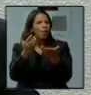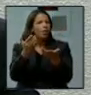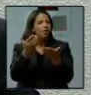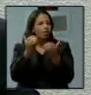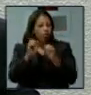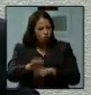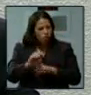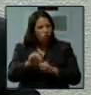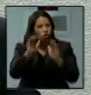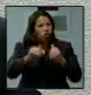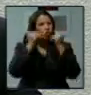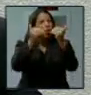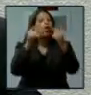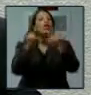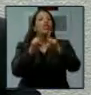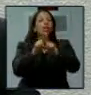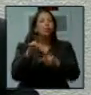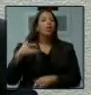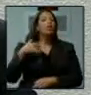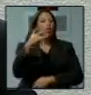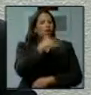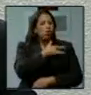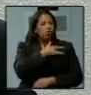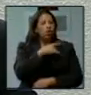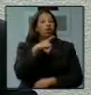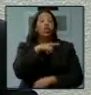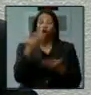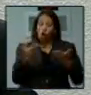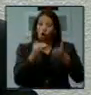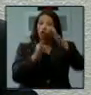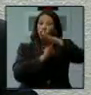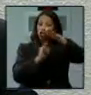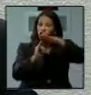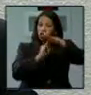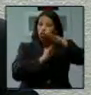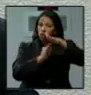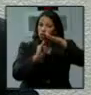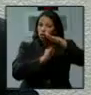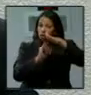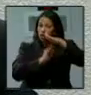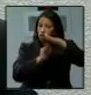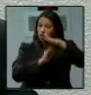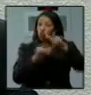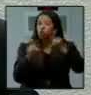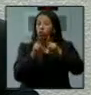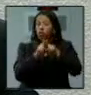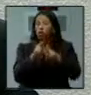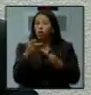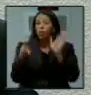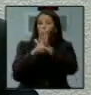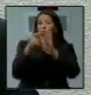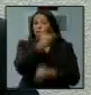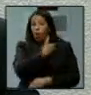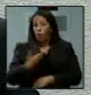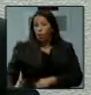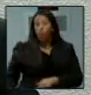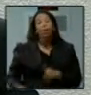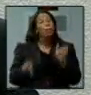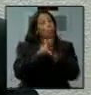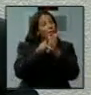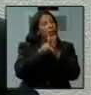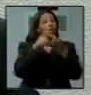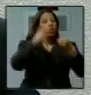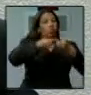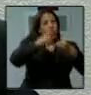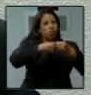Temos hoje um grande número de instituições instituídas como fundações de origem pública municipal em Santa